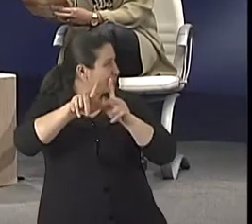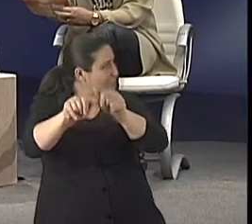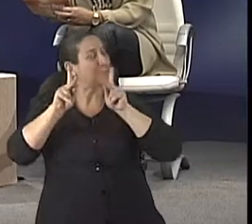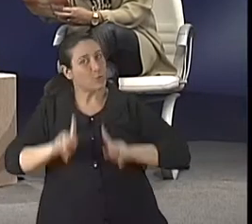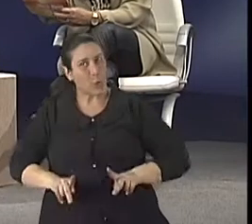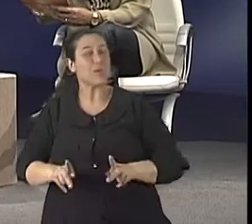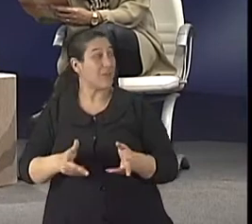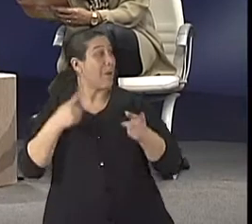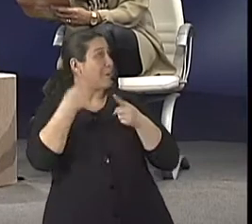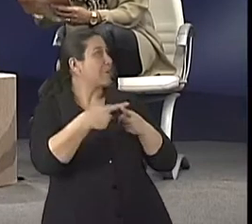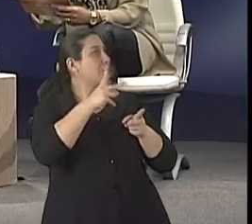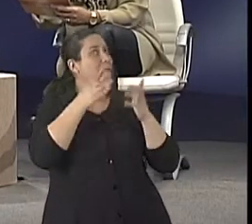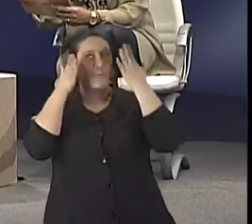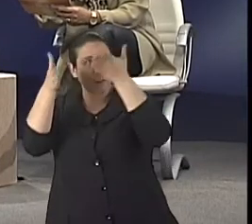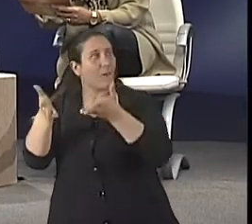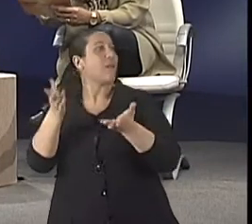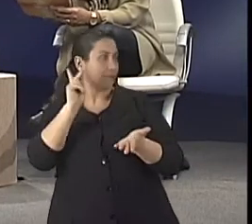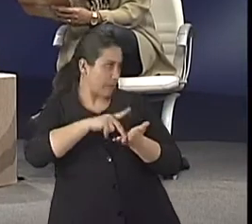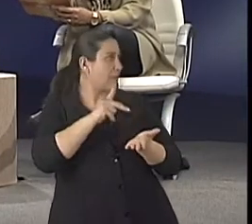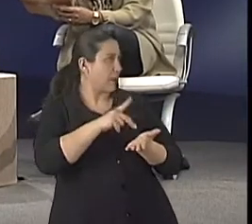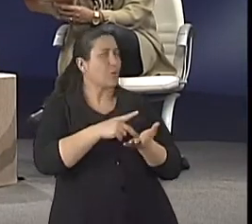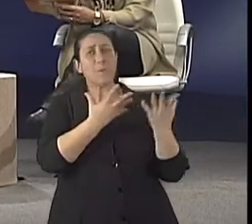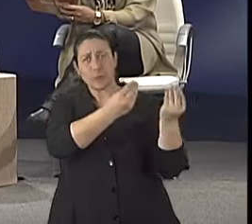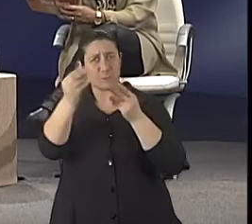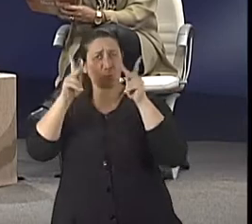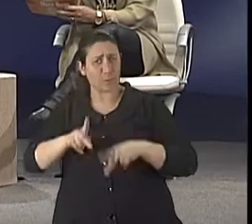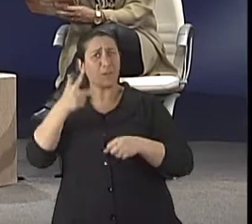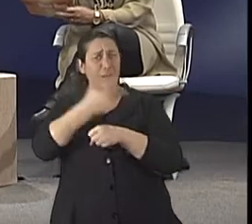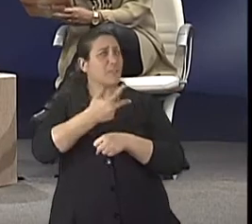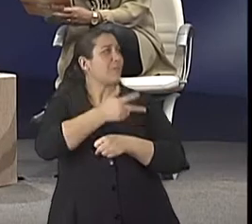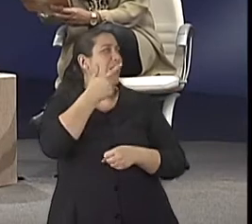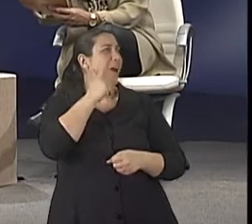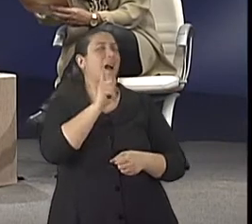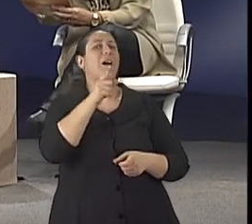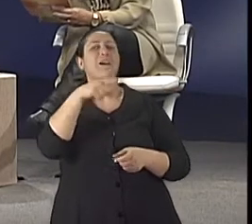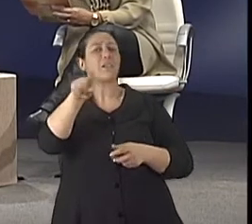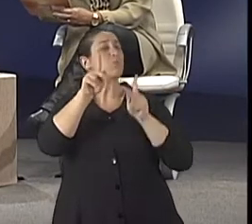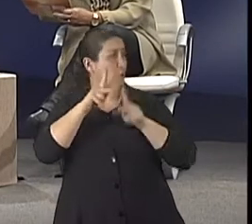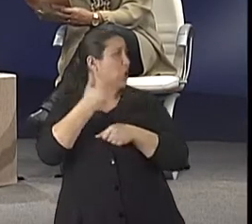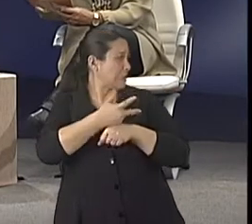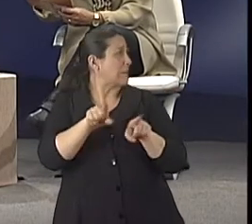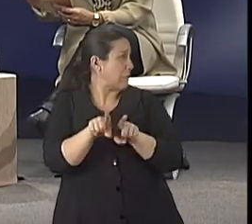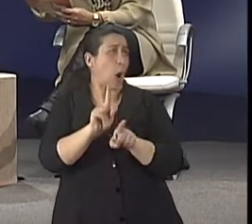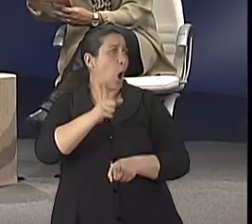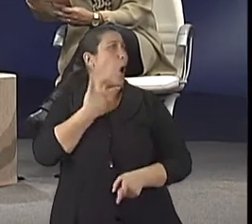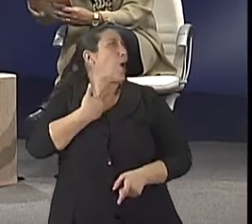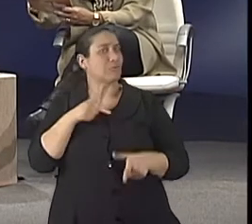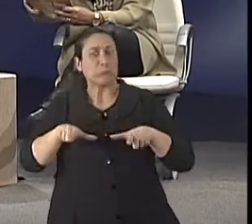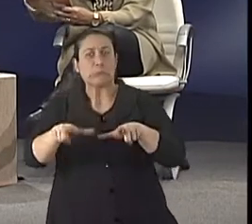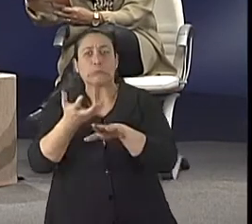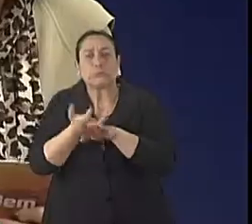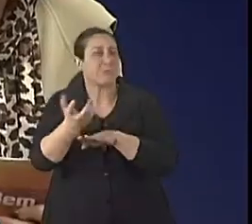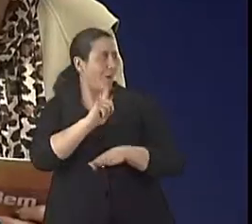queremos ficar muito. Só tem um jeito que não ficou idoso, que é a outra opção que nós não queremos. É verdade. E, claro, que o